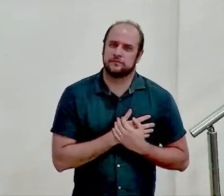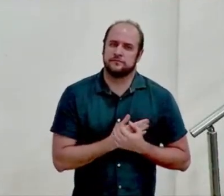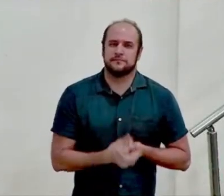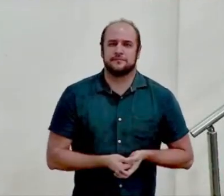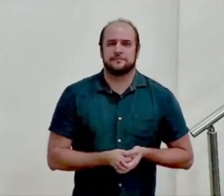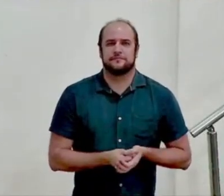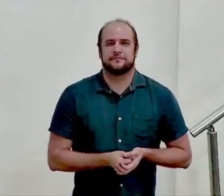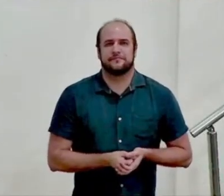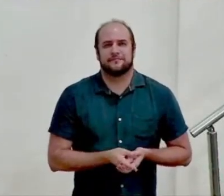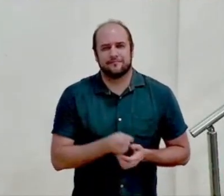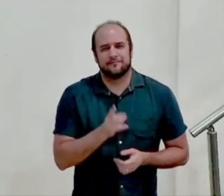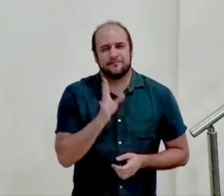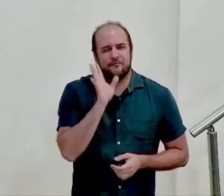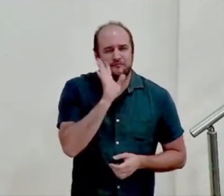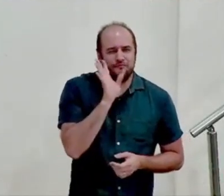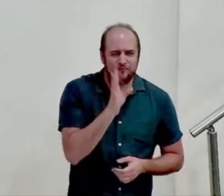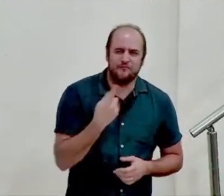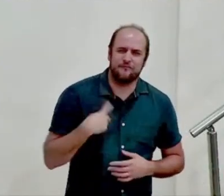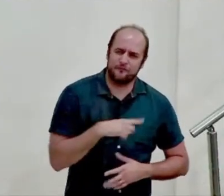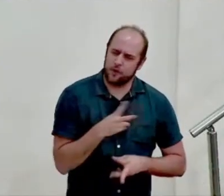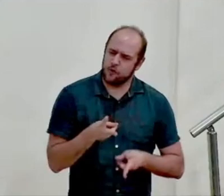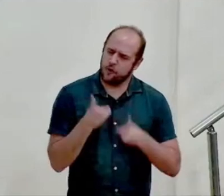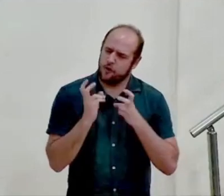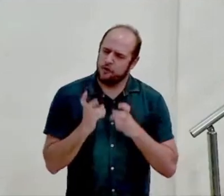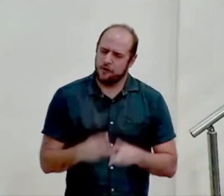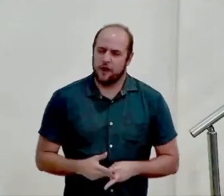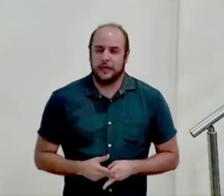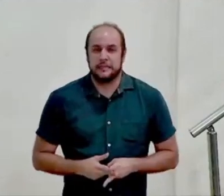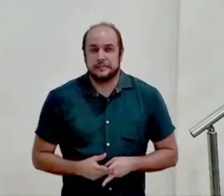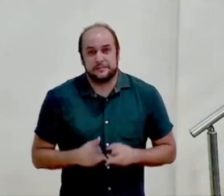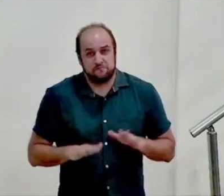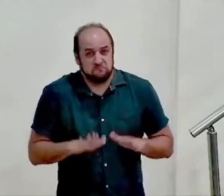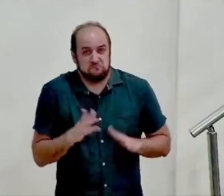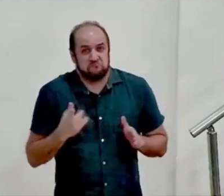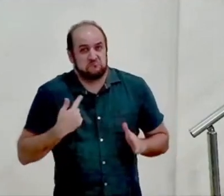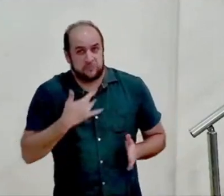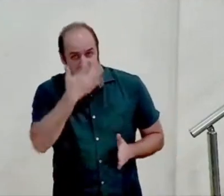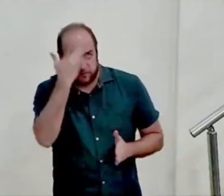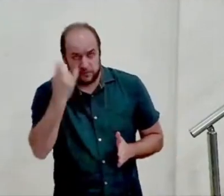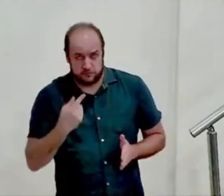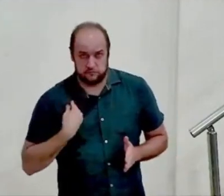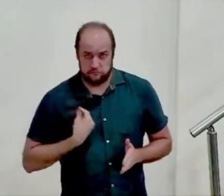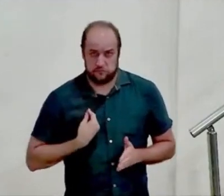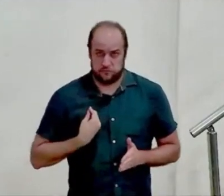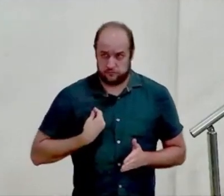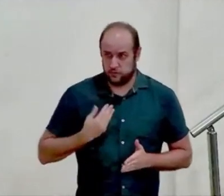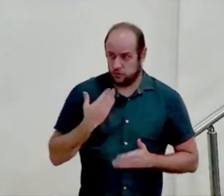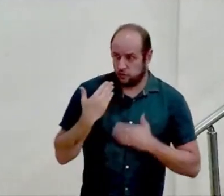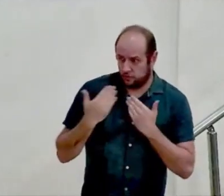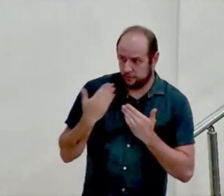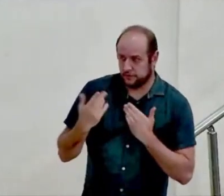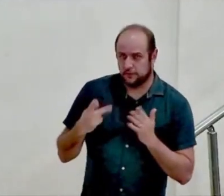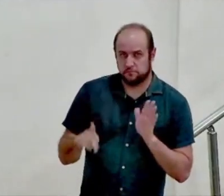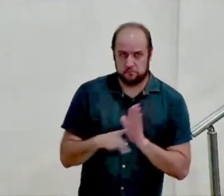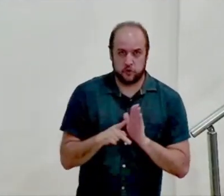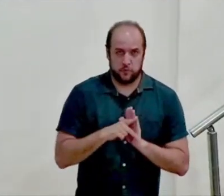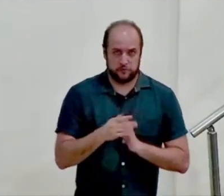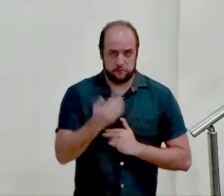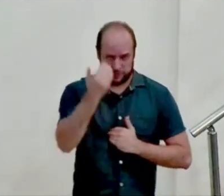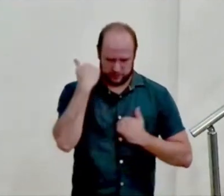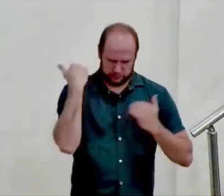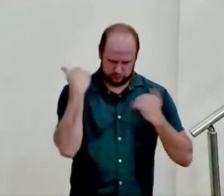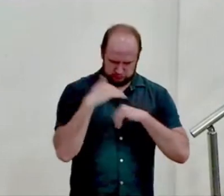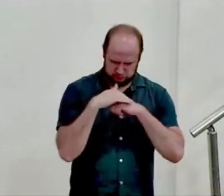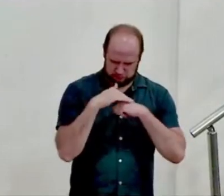e é interessante queridos que talvez a pessoa com quem você mais converse é com você mesmo a gente está em